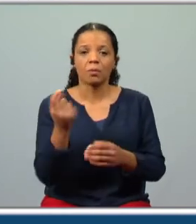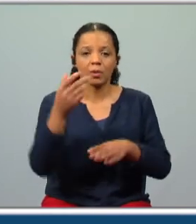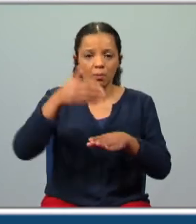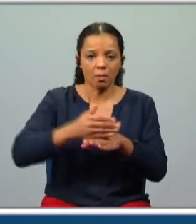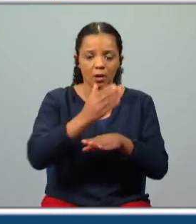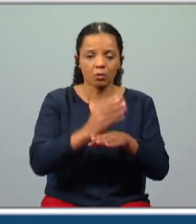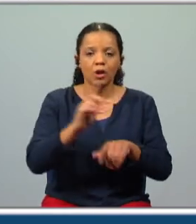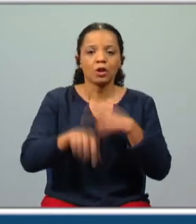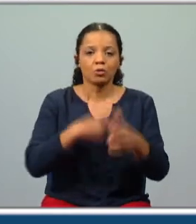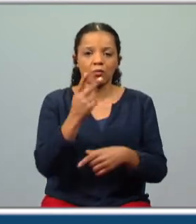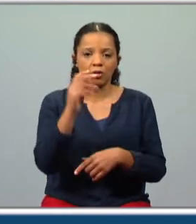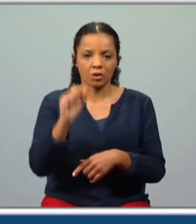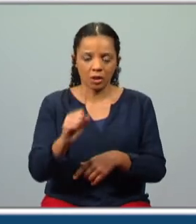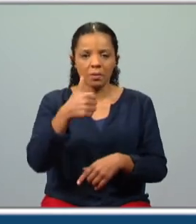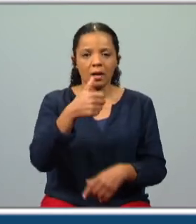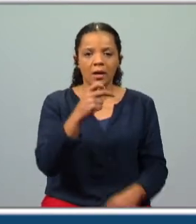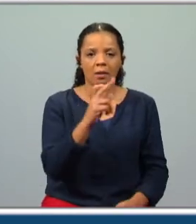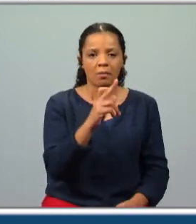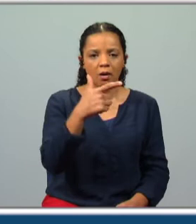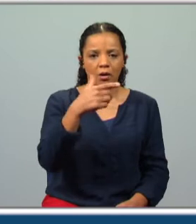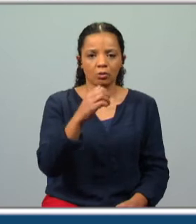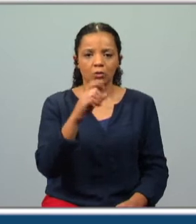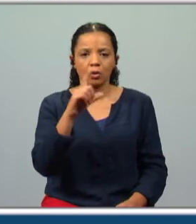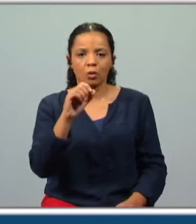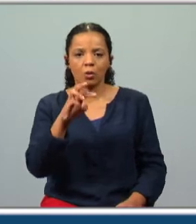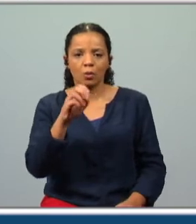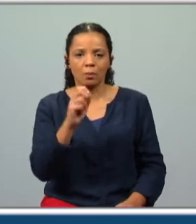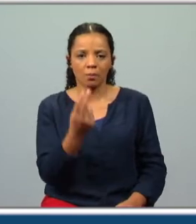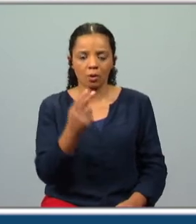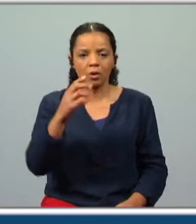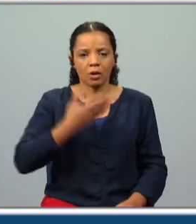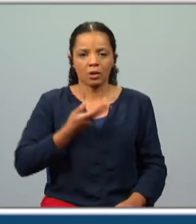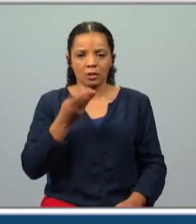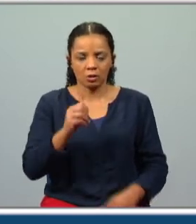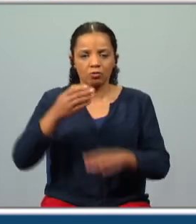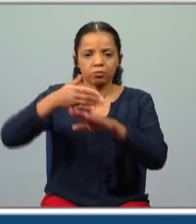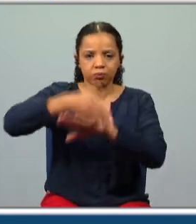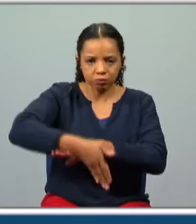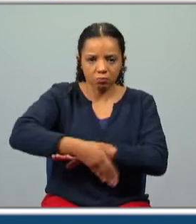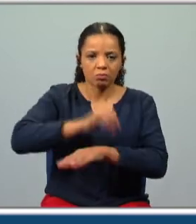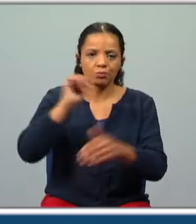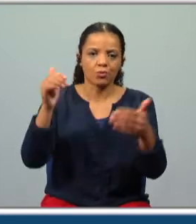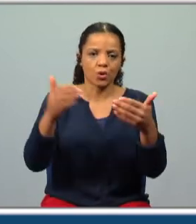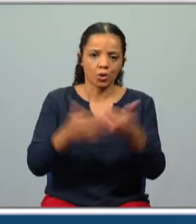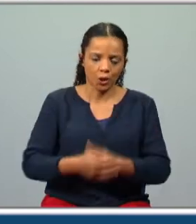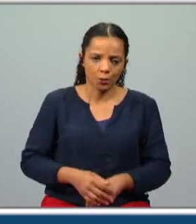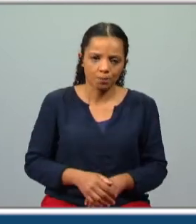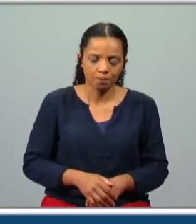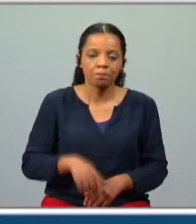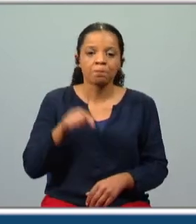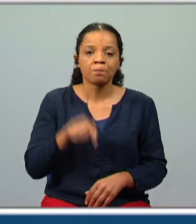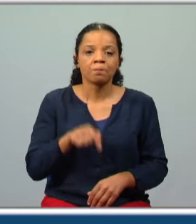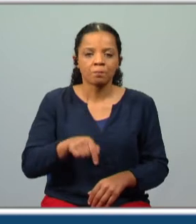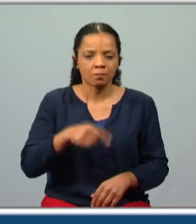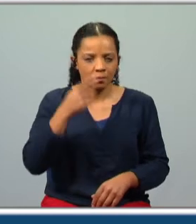depois debaixo da gama lá foi o Bartolomeu Dias que tinha descoberto o cabo das tormentas não fregou ali e morreu. Aqui espero tomar se não me